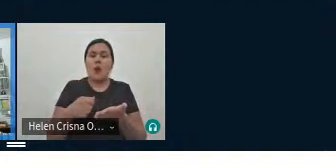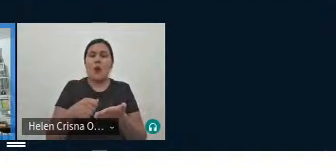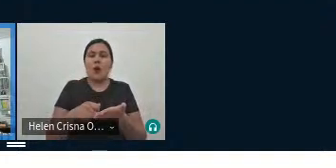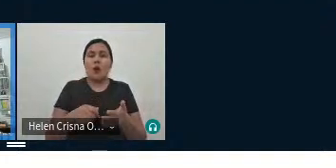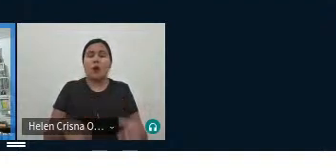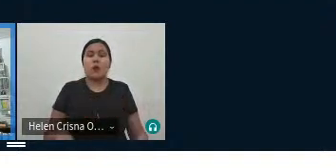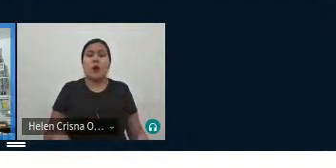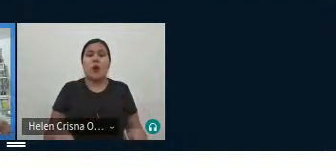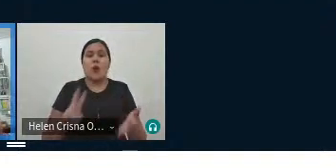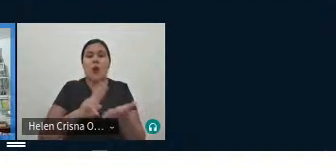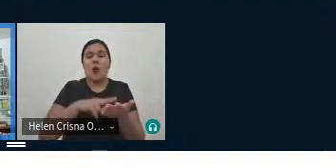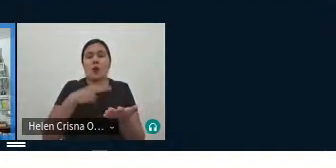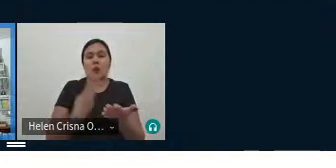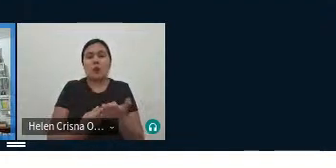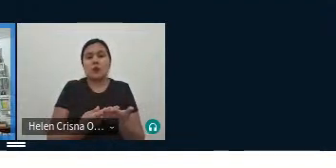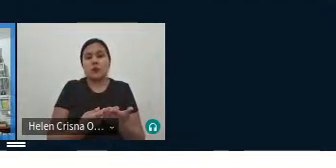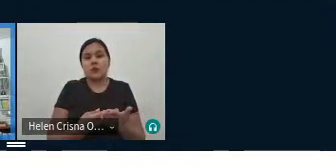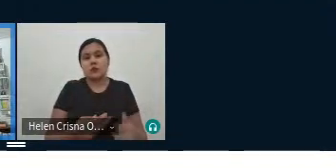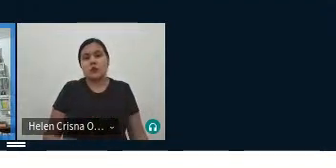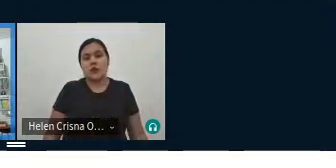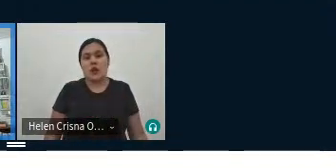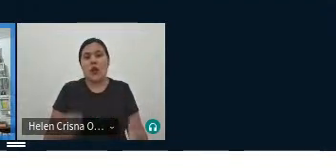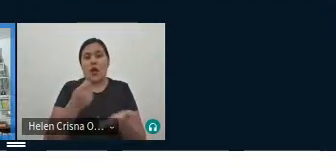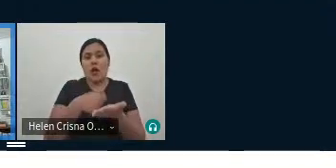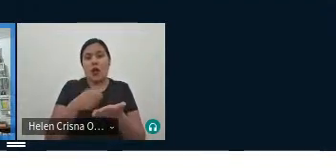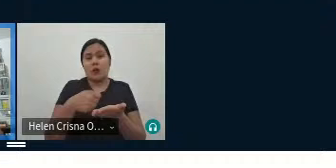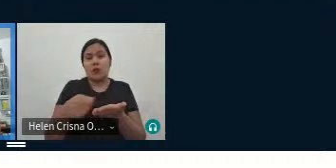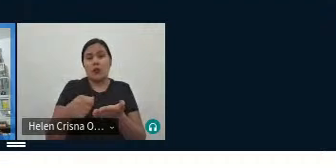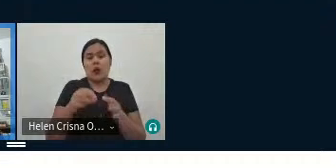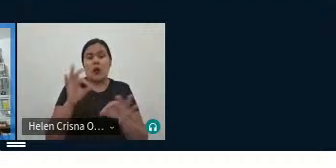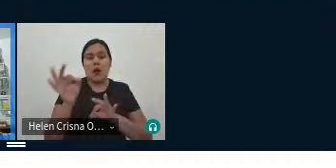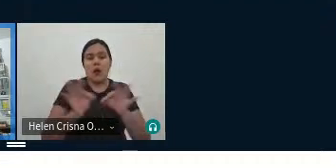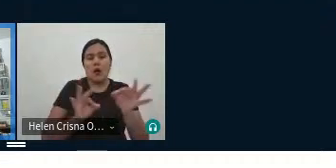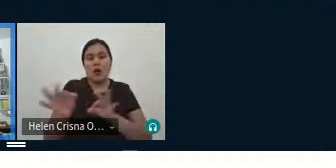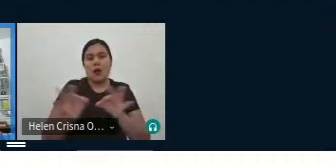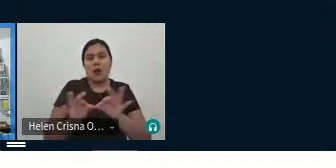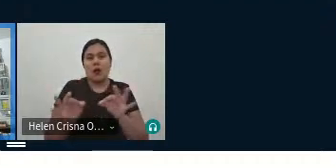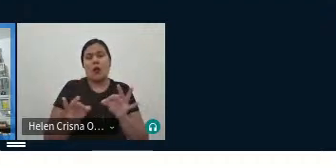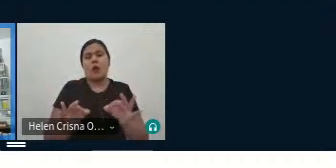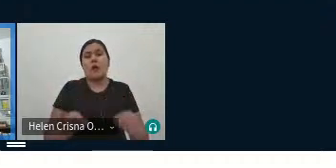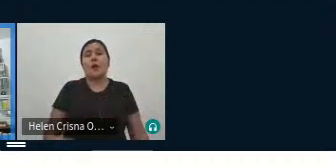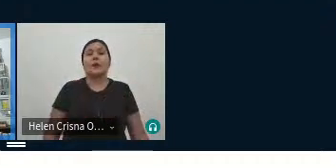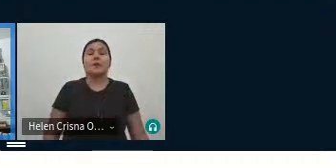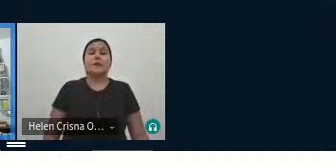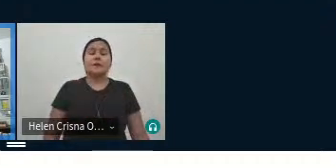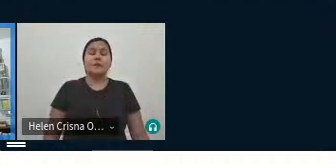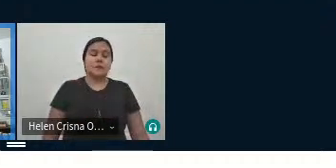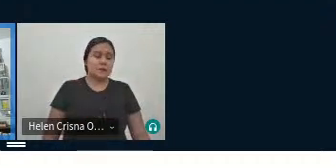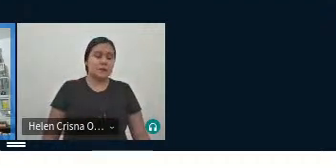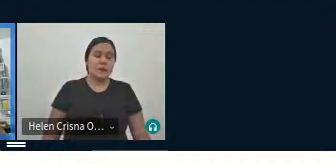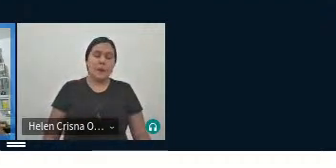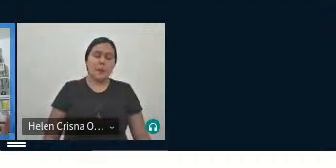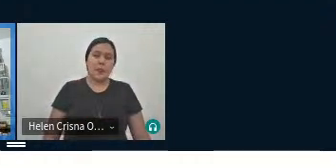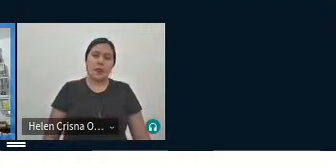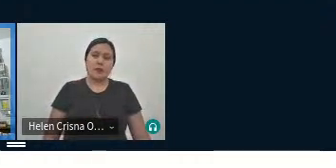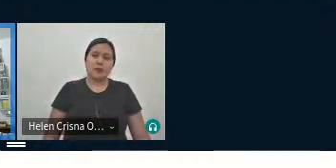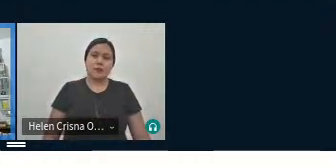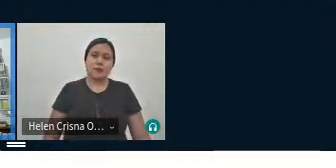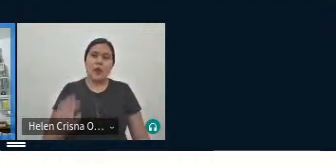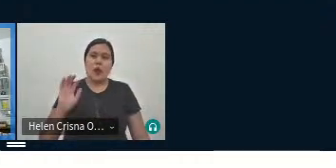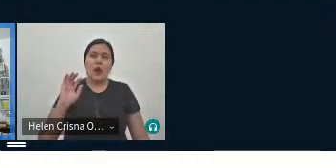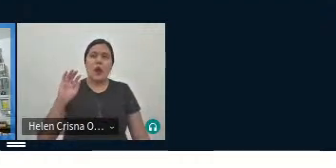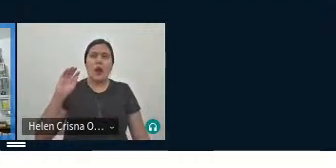na tradução, então, é uma escrita, a organização de tal maneira, ocorre essa